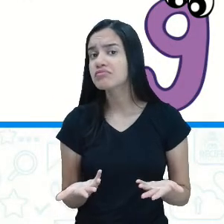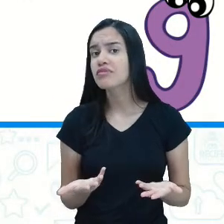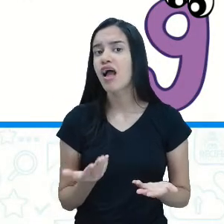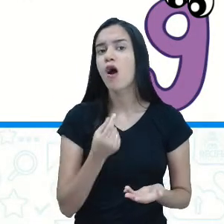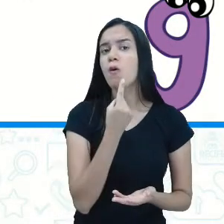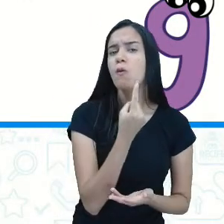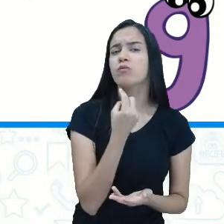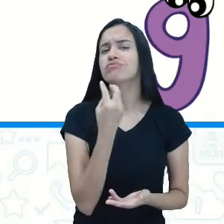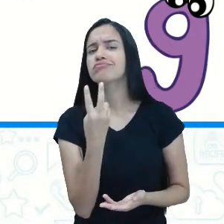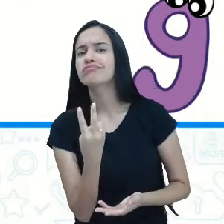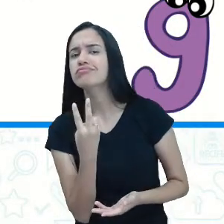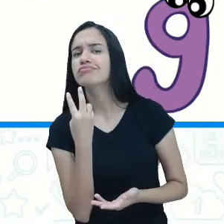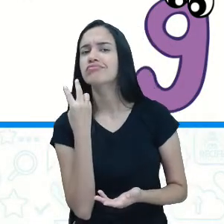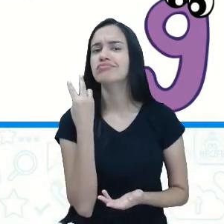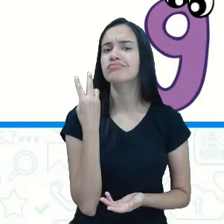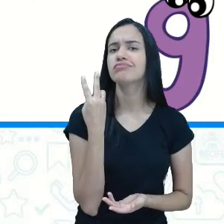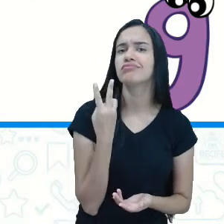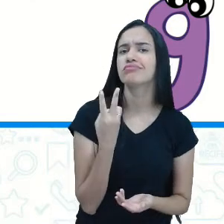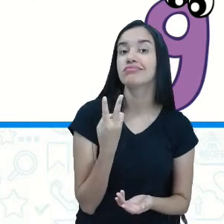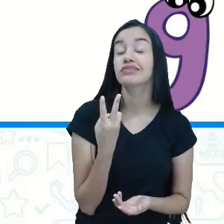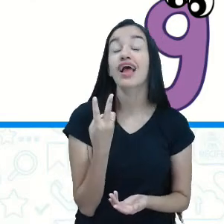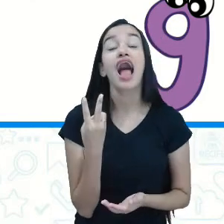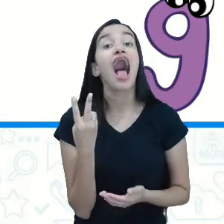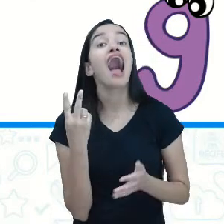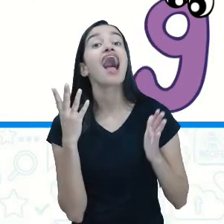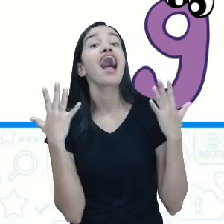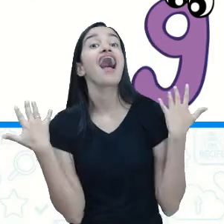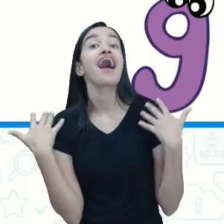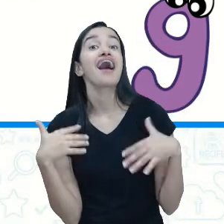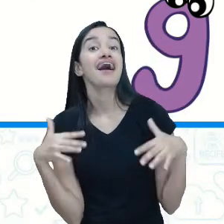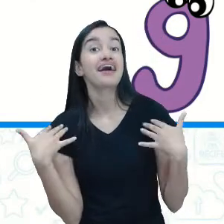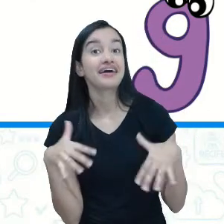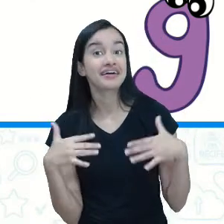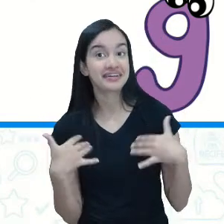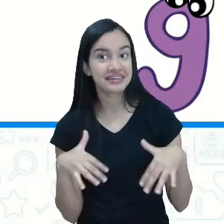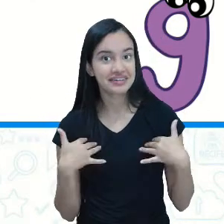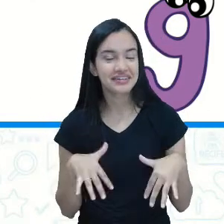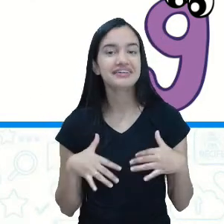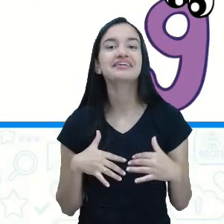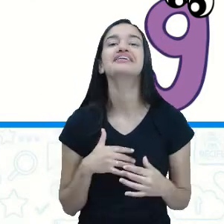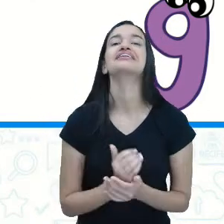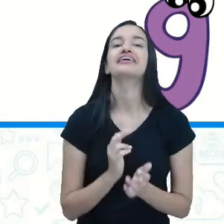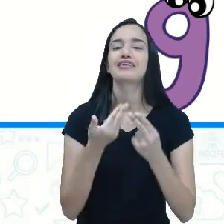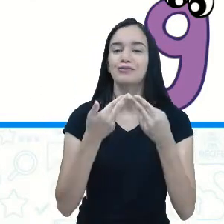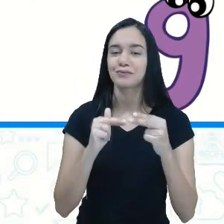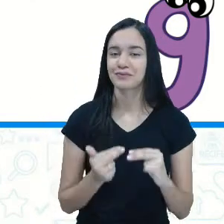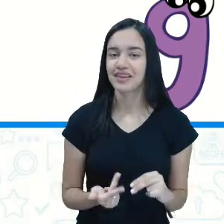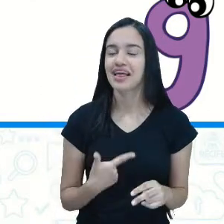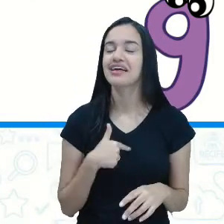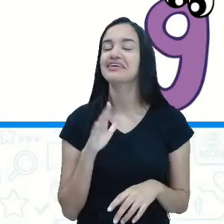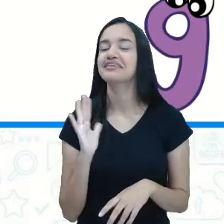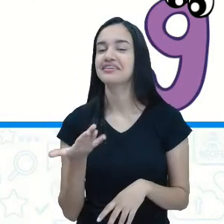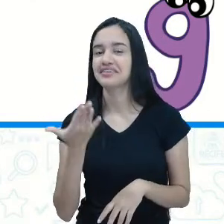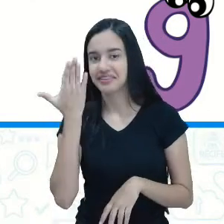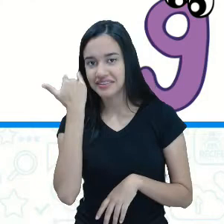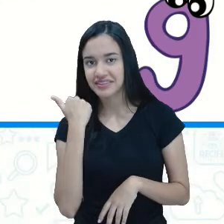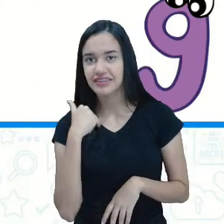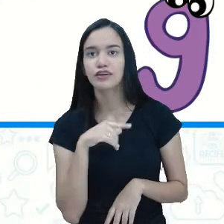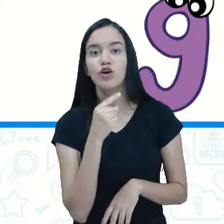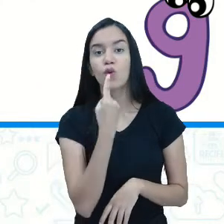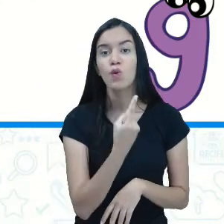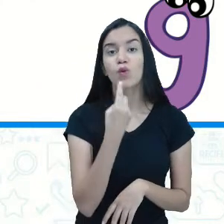um, dois, um... Ah! Até o Nau já falou essa parlenda aqui, não já? Falou. Então, vamos lá comigo.